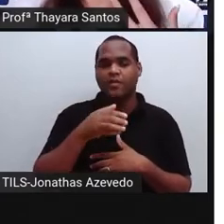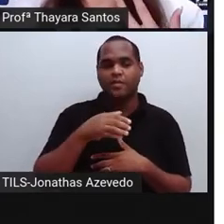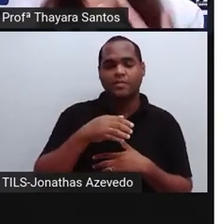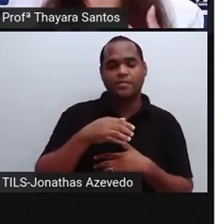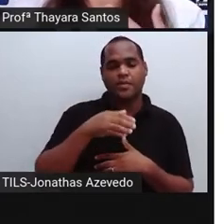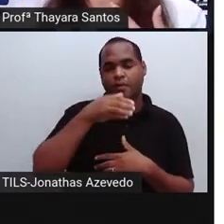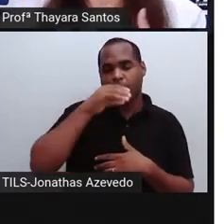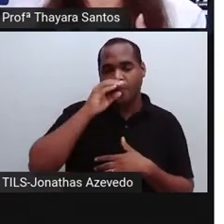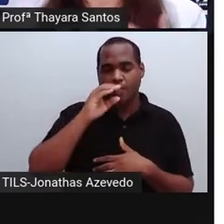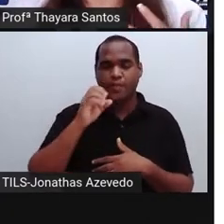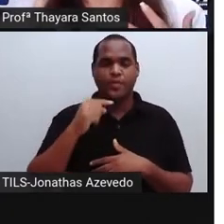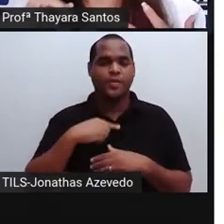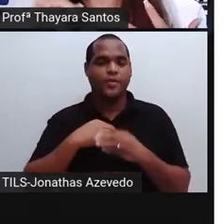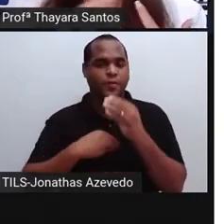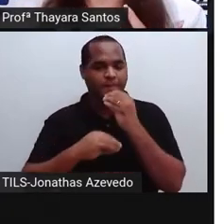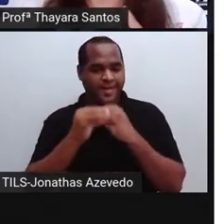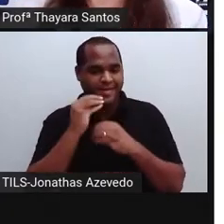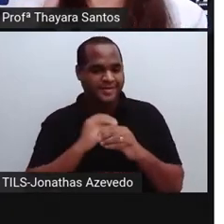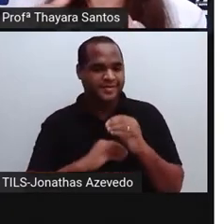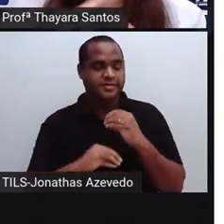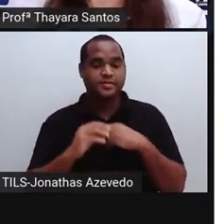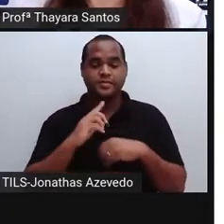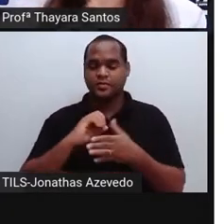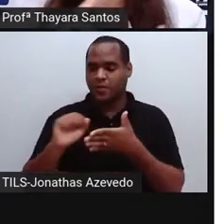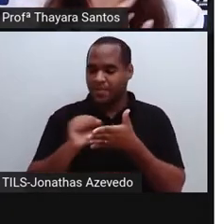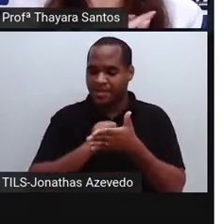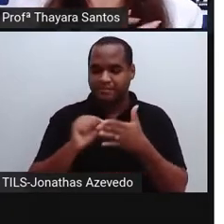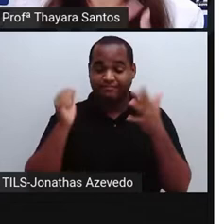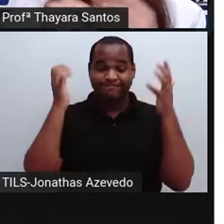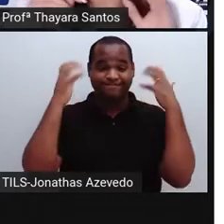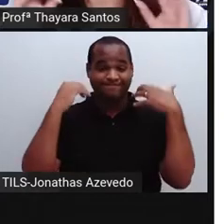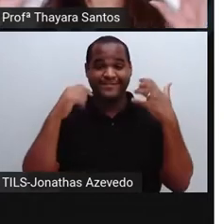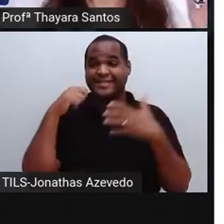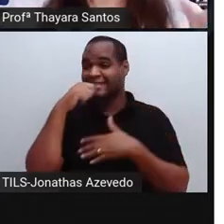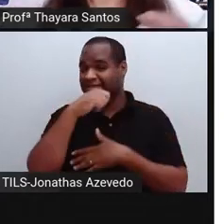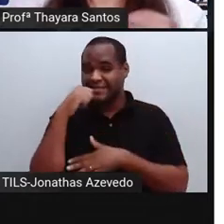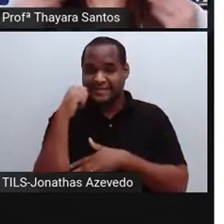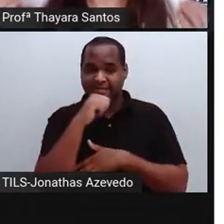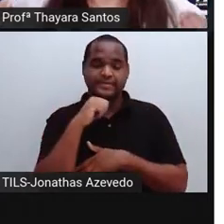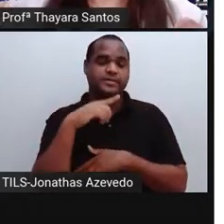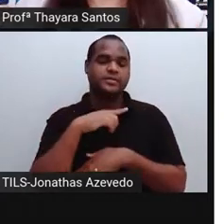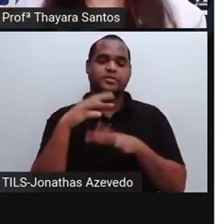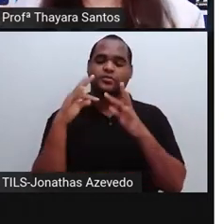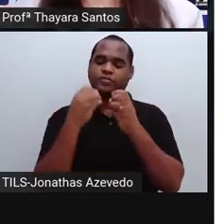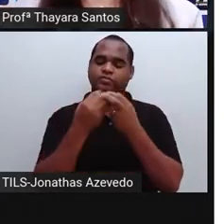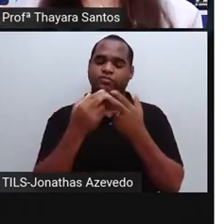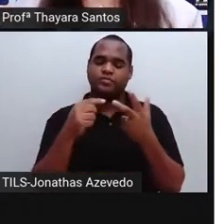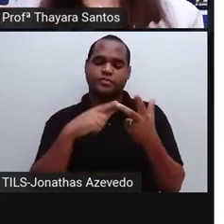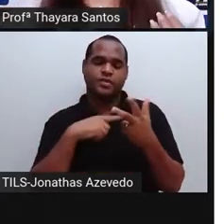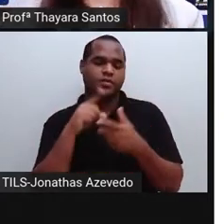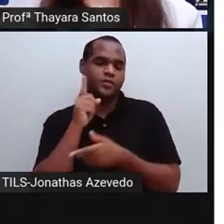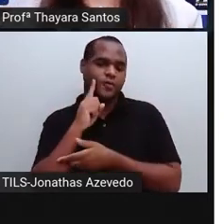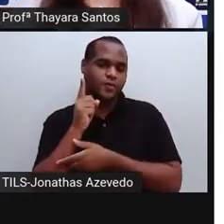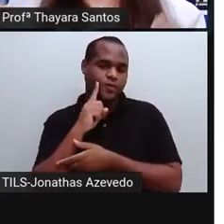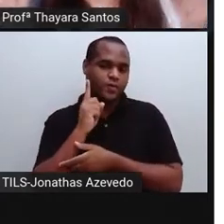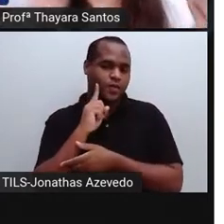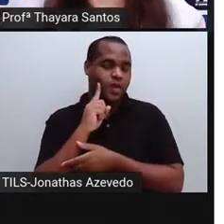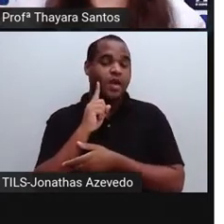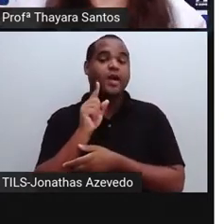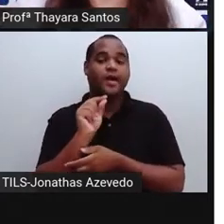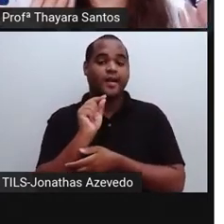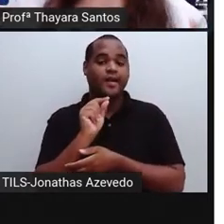para fazer nosso alimento, para lavar roupa, para tomar banho, escovar o dente. Então, para tudo que a gente faz no nosso dia a dia, gente usa